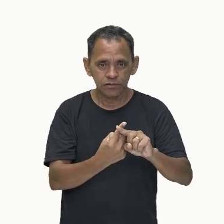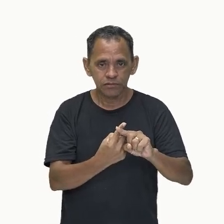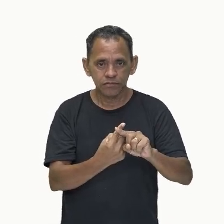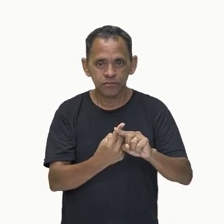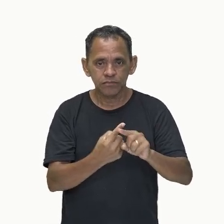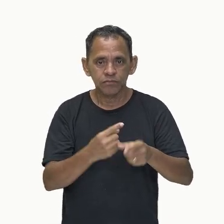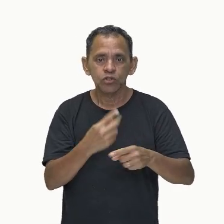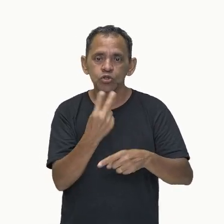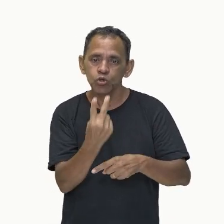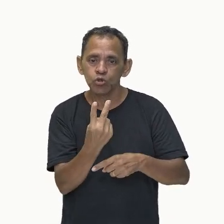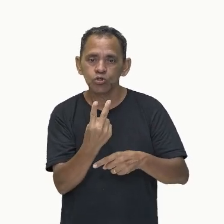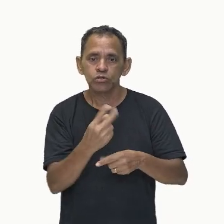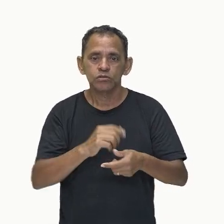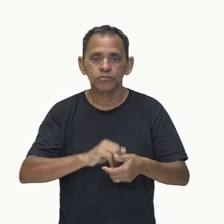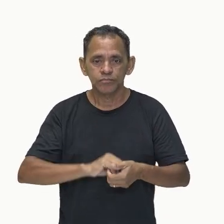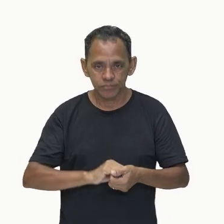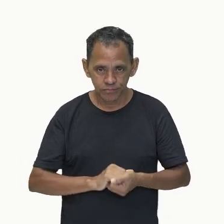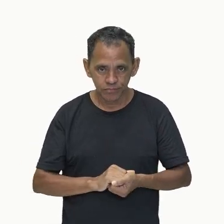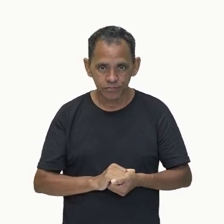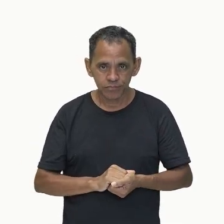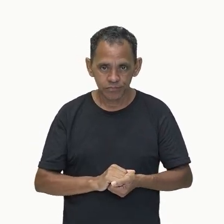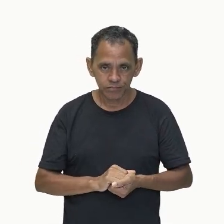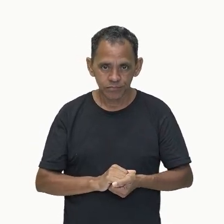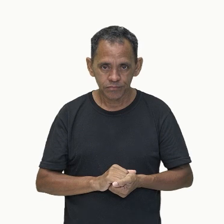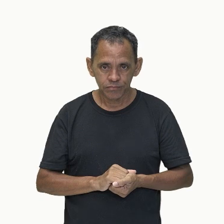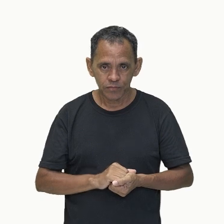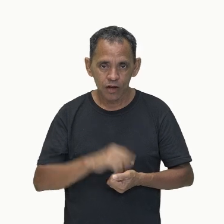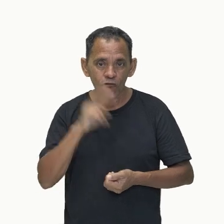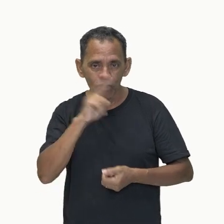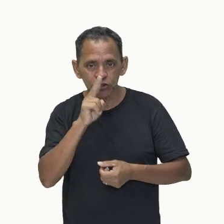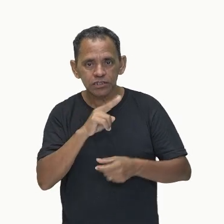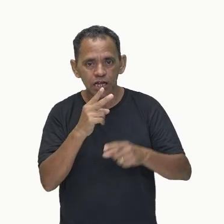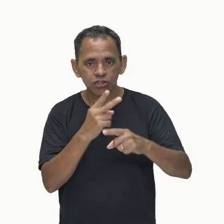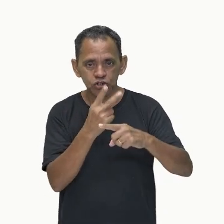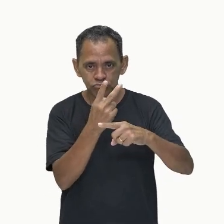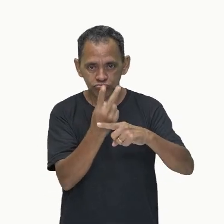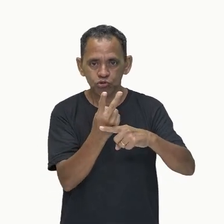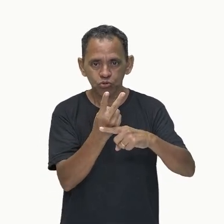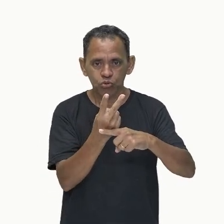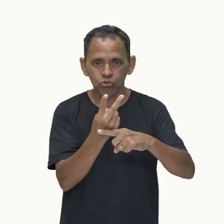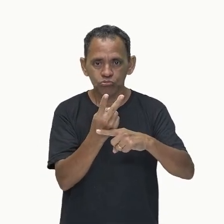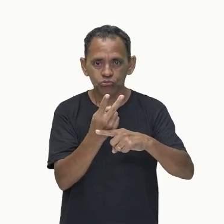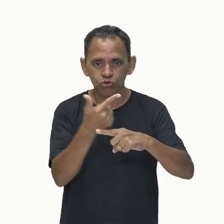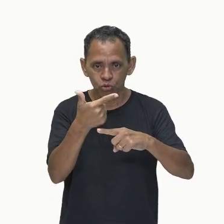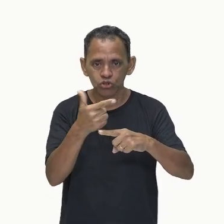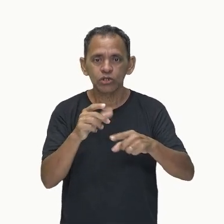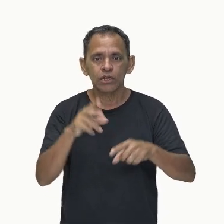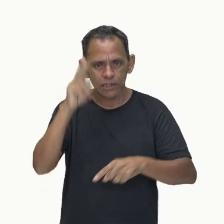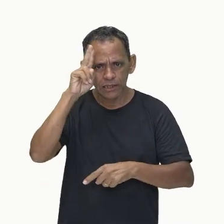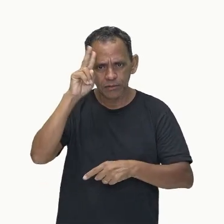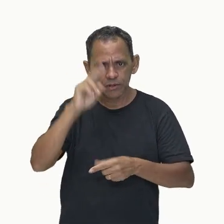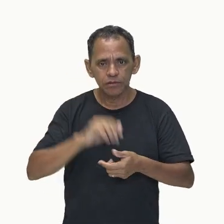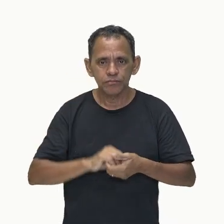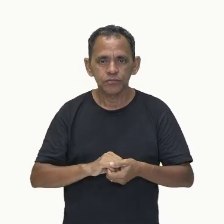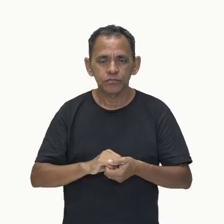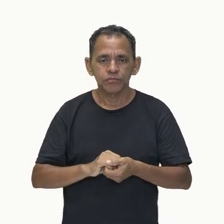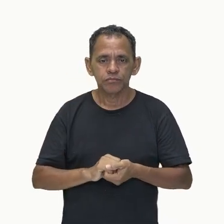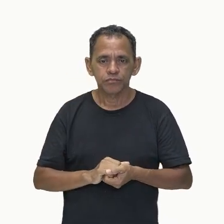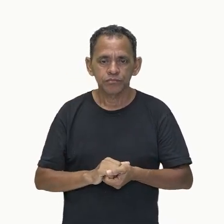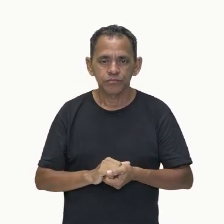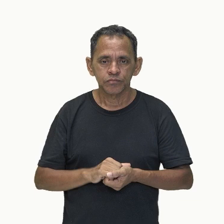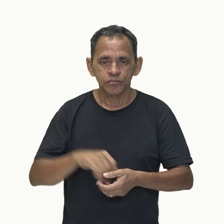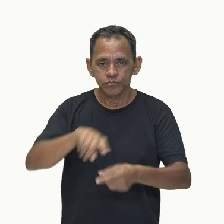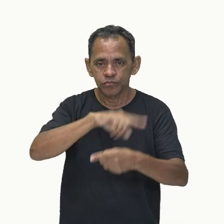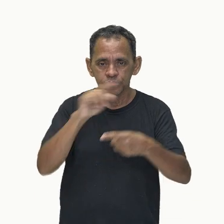Bom, a velocidade dele é 2. Então, tu coloca o 2 aqui. Aí, vai ficar 2 ao quadrado. E tu vai